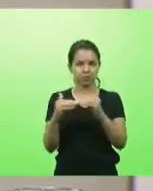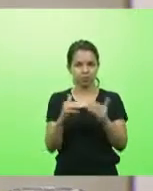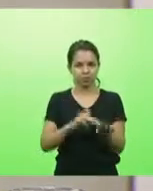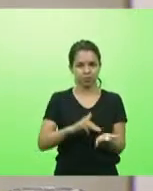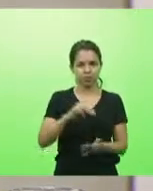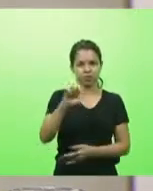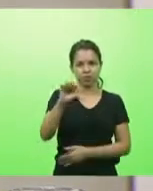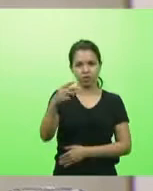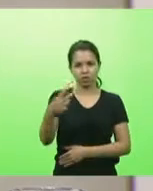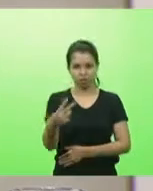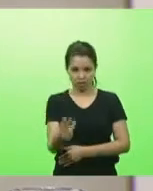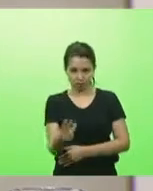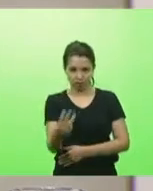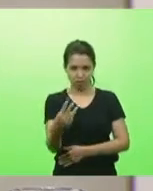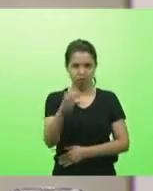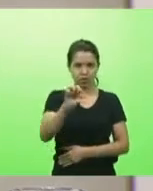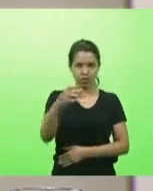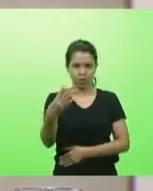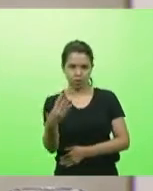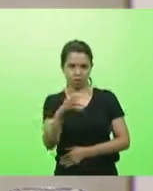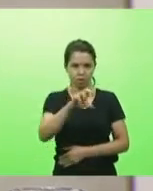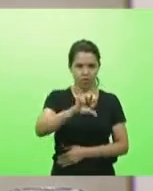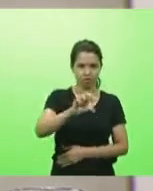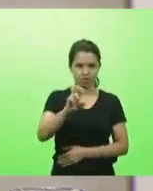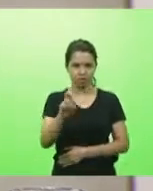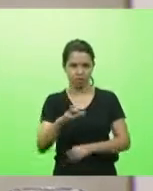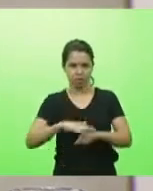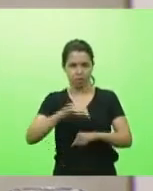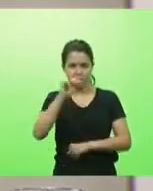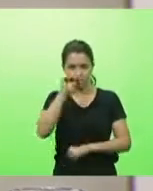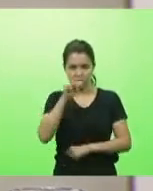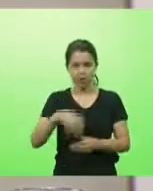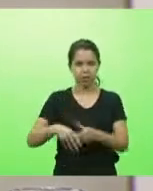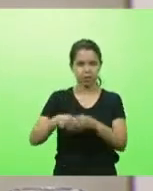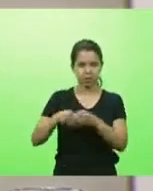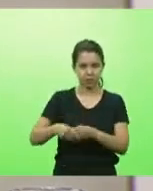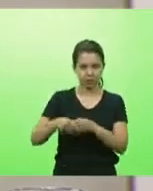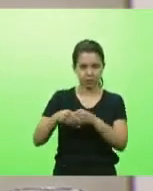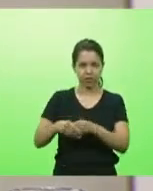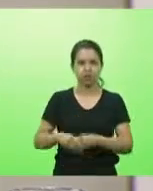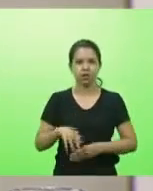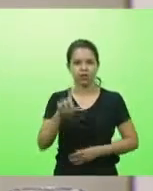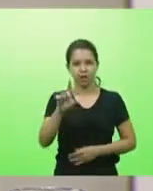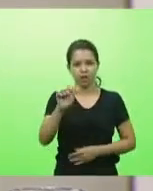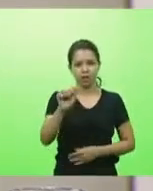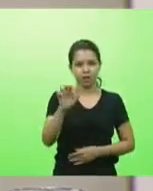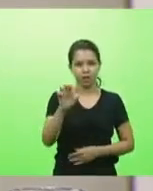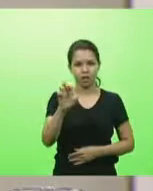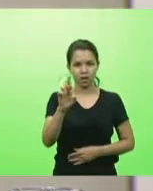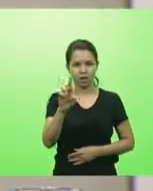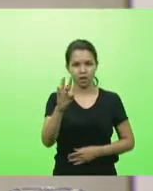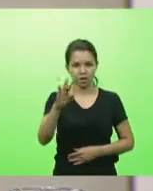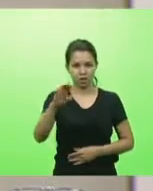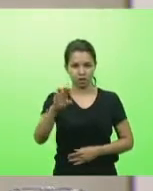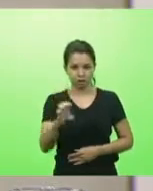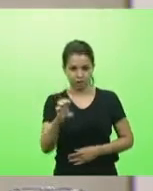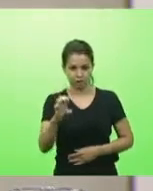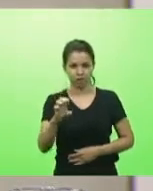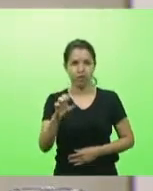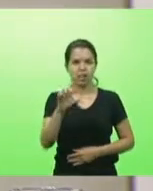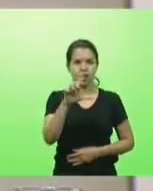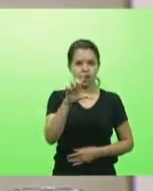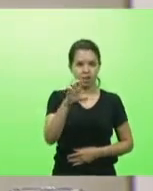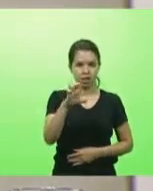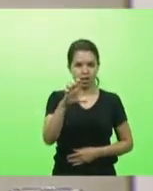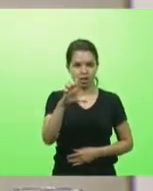93, 94 e 95, autor deputado João Amin, cumprimentando os senhores Laerte Silvio Tavares, Lélia Pereira da Silva